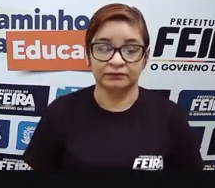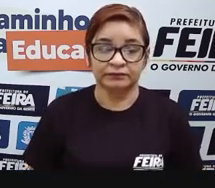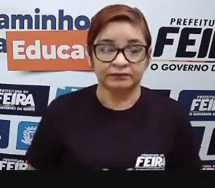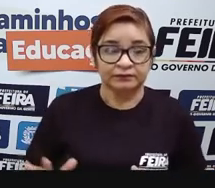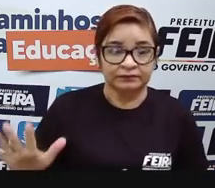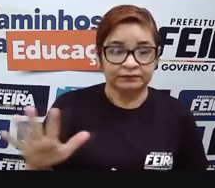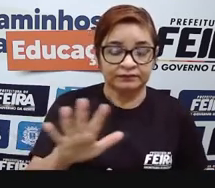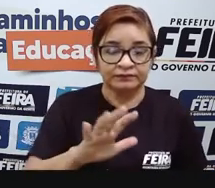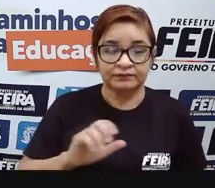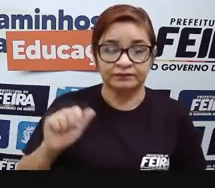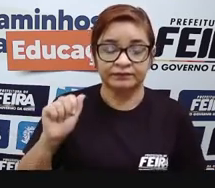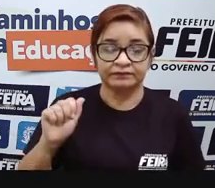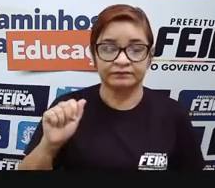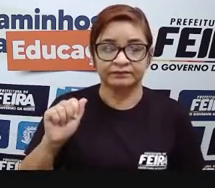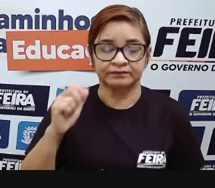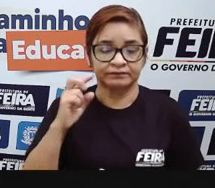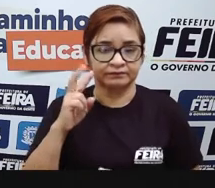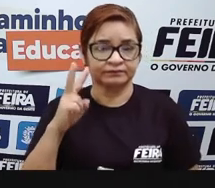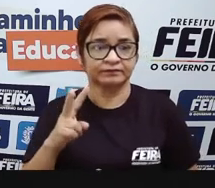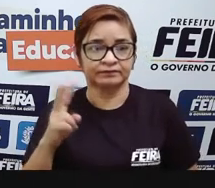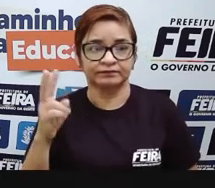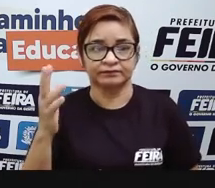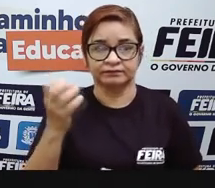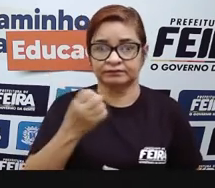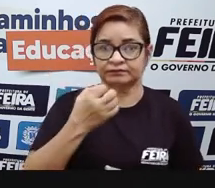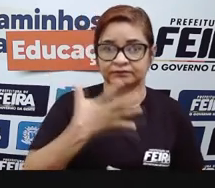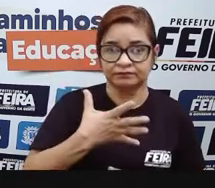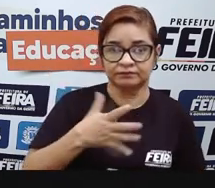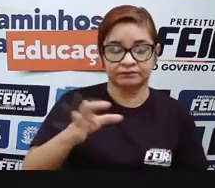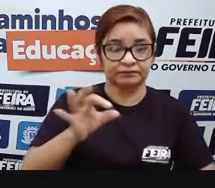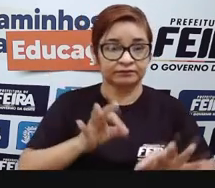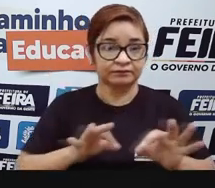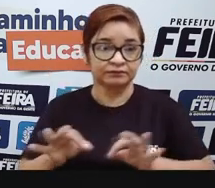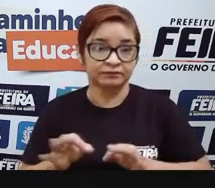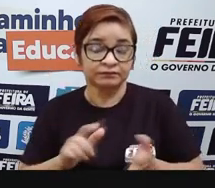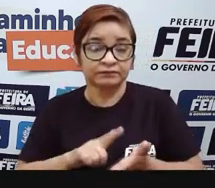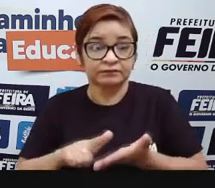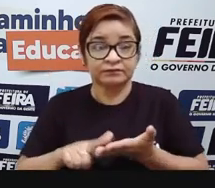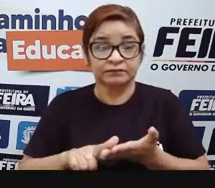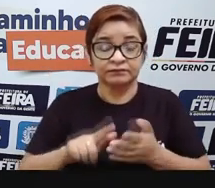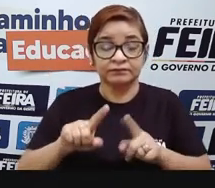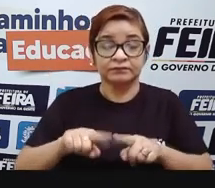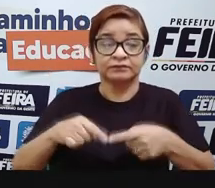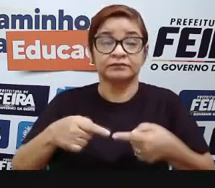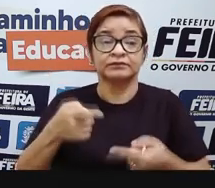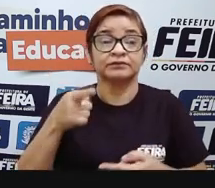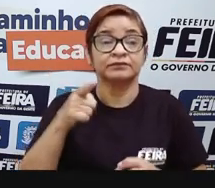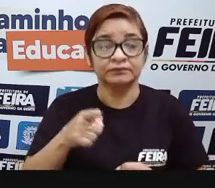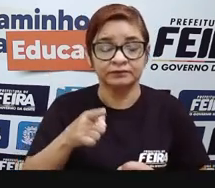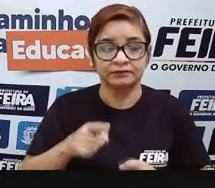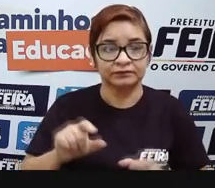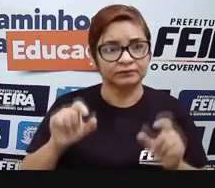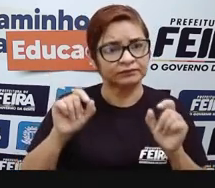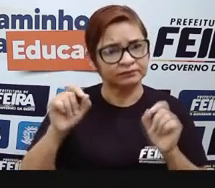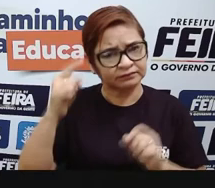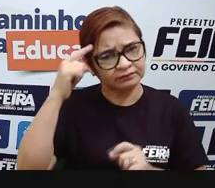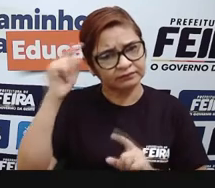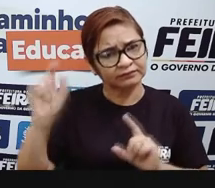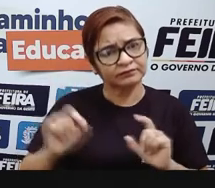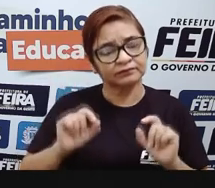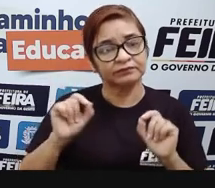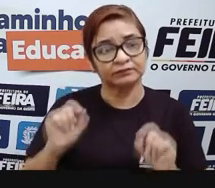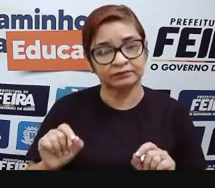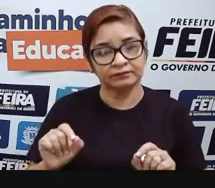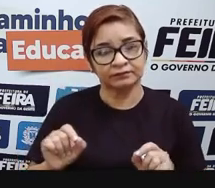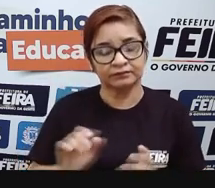uma melhor aparência do centro da cidade. Então, qual é a opinião de vocês? Vocês acham que, em benefício